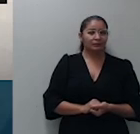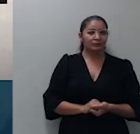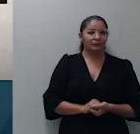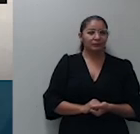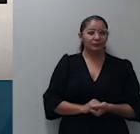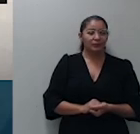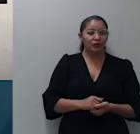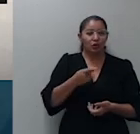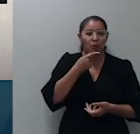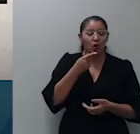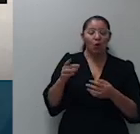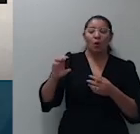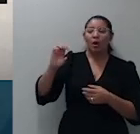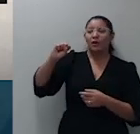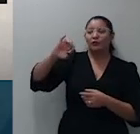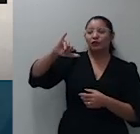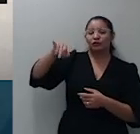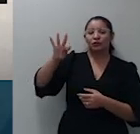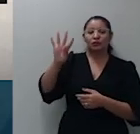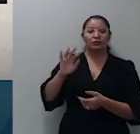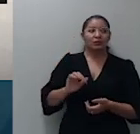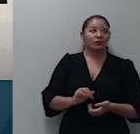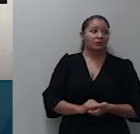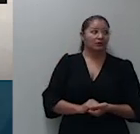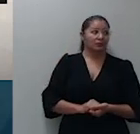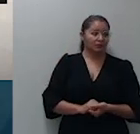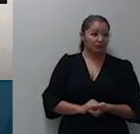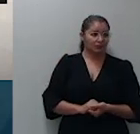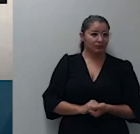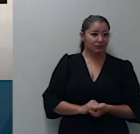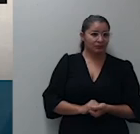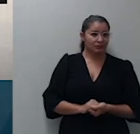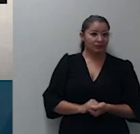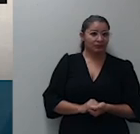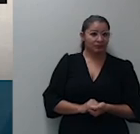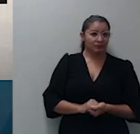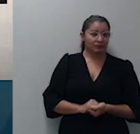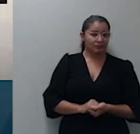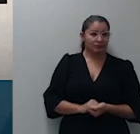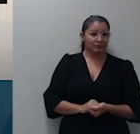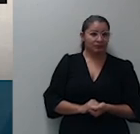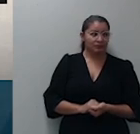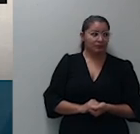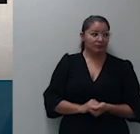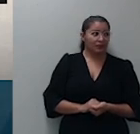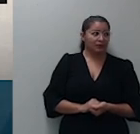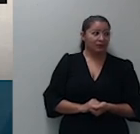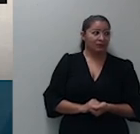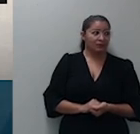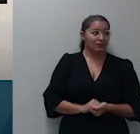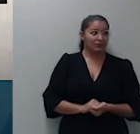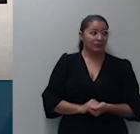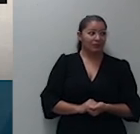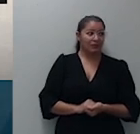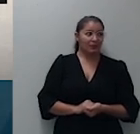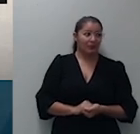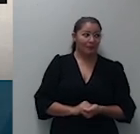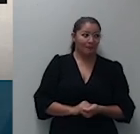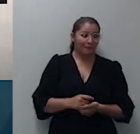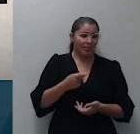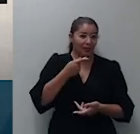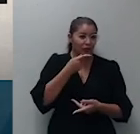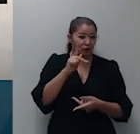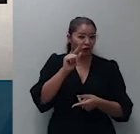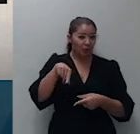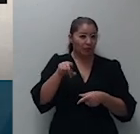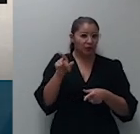no julgamento do RESP 1.794.209 de São Paulo o plano de recuperação judicial opera novação sim